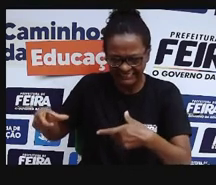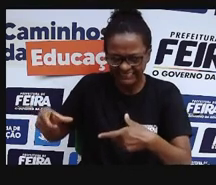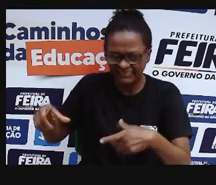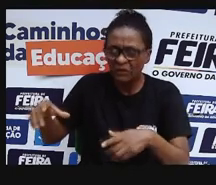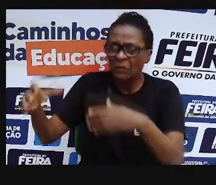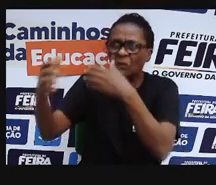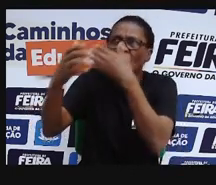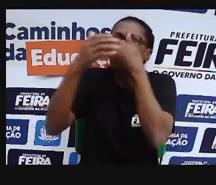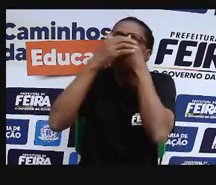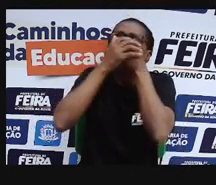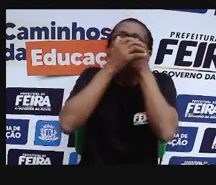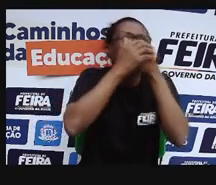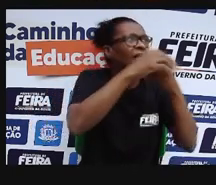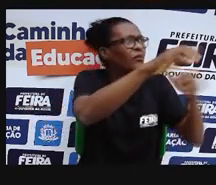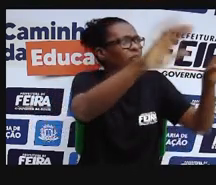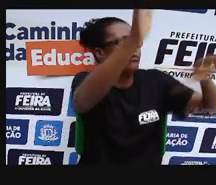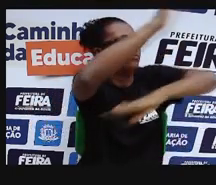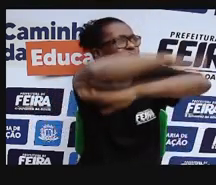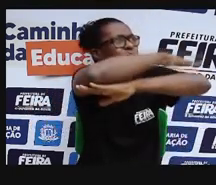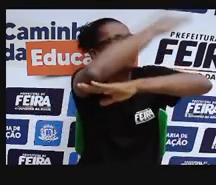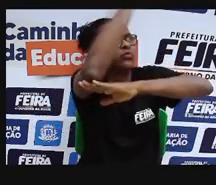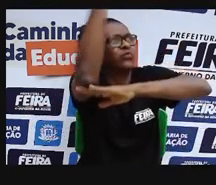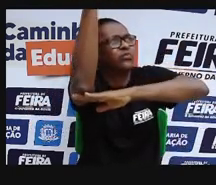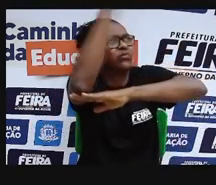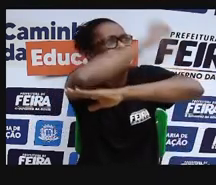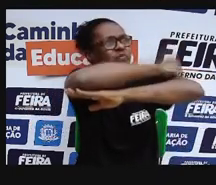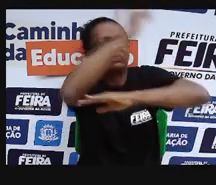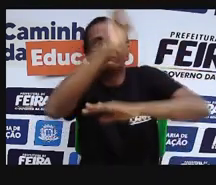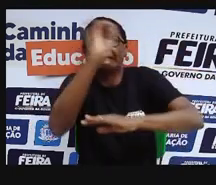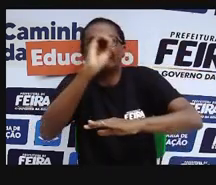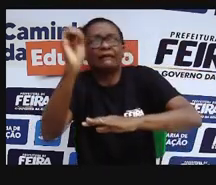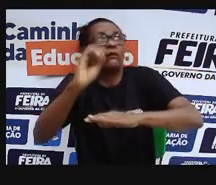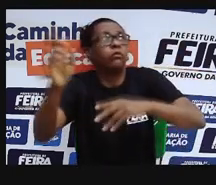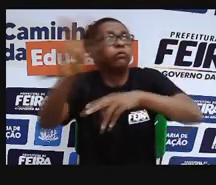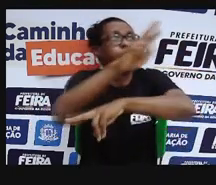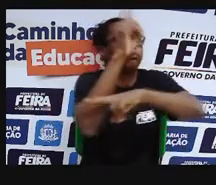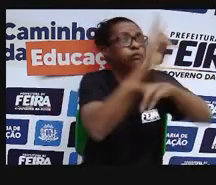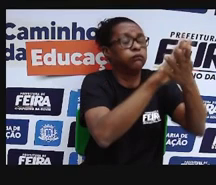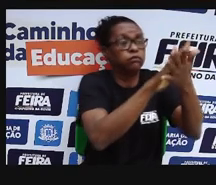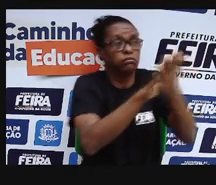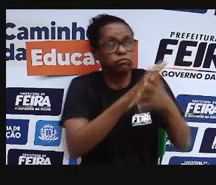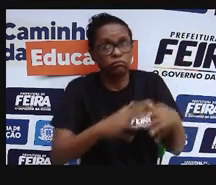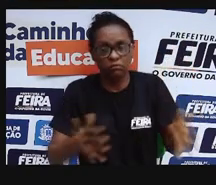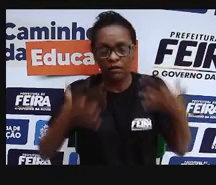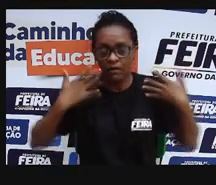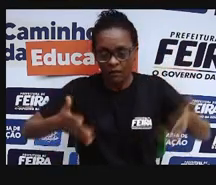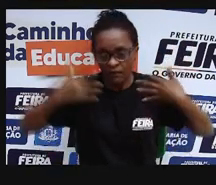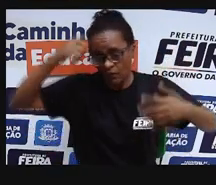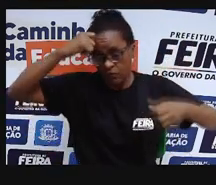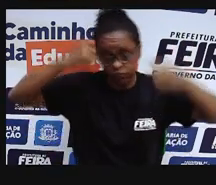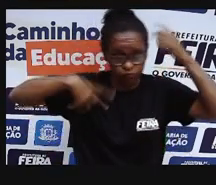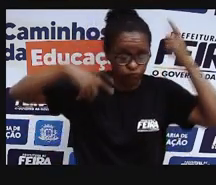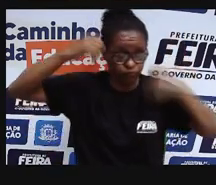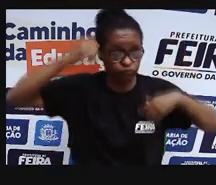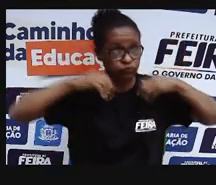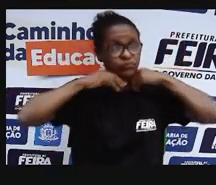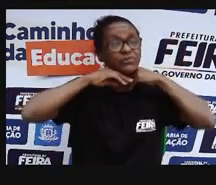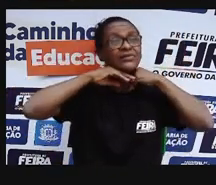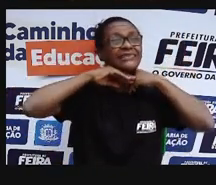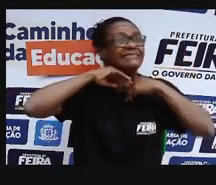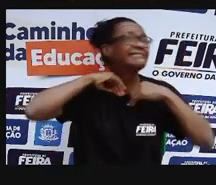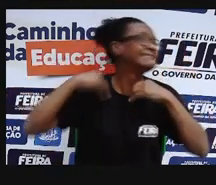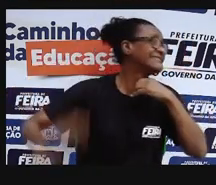abafado, que não tem uma ventilação boa, que está muito quente, eu fico suando dentro do lugar onde eu